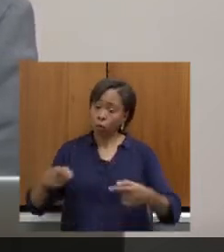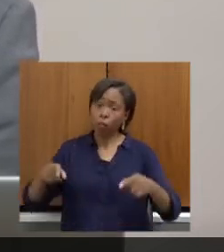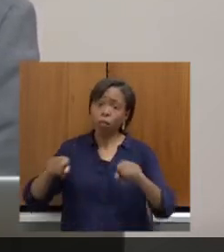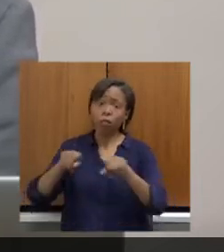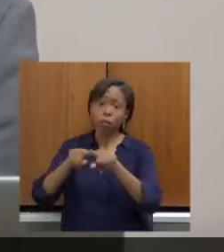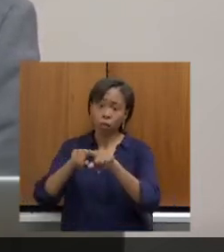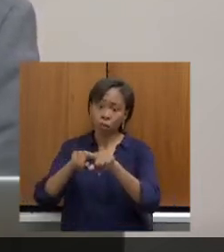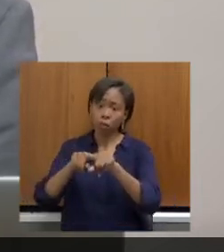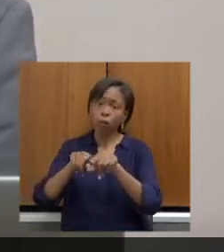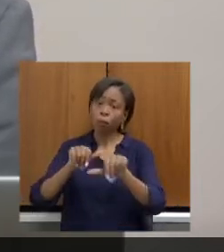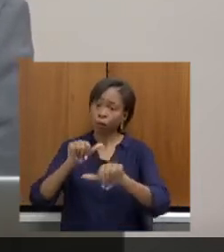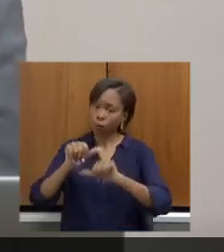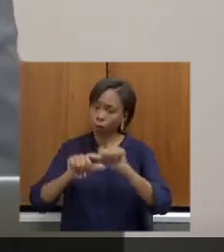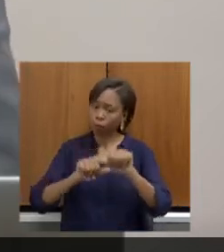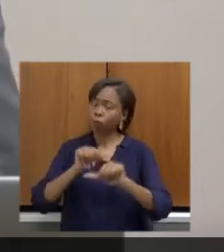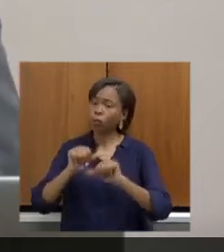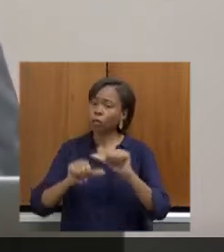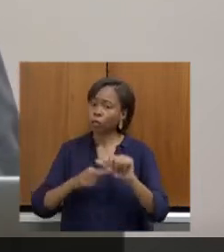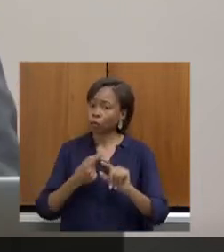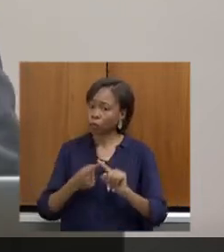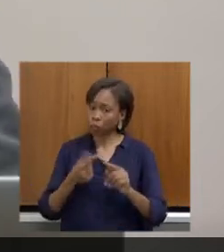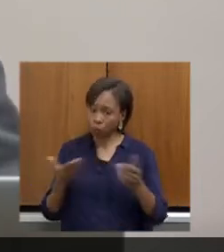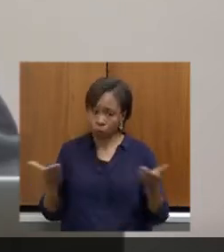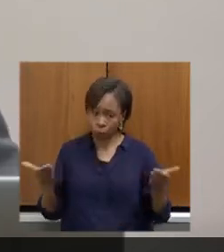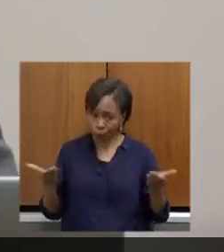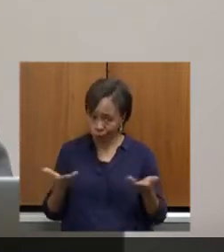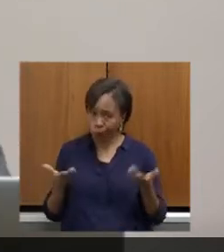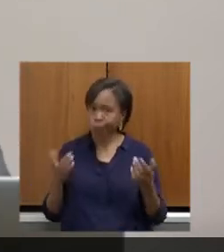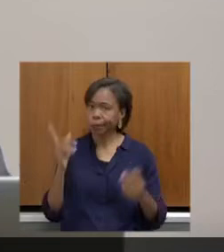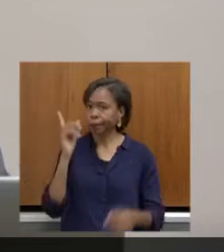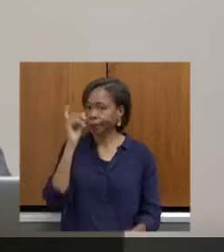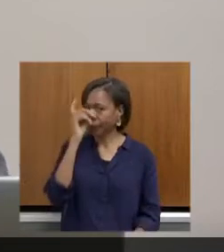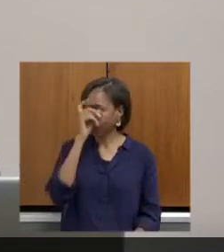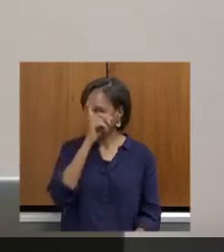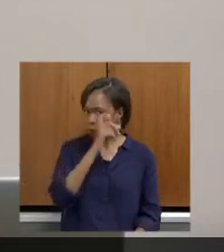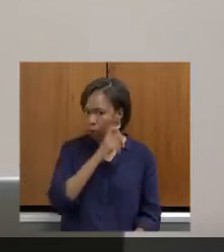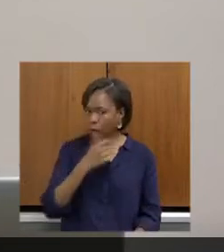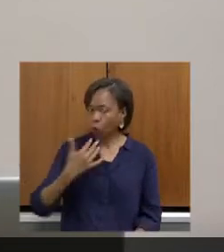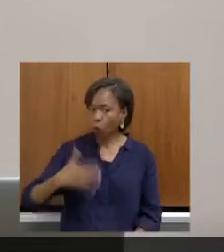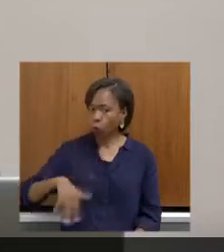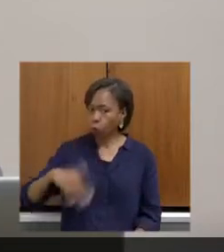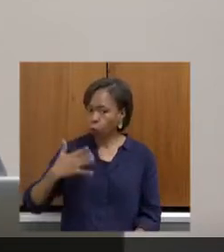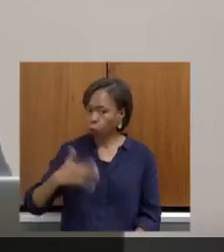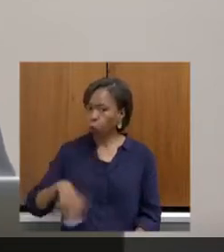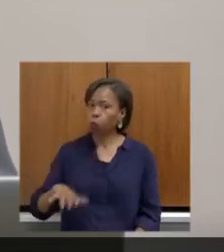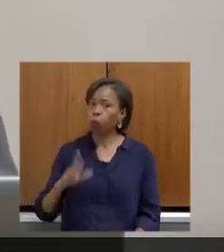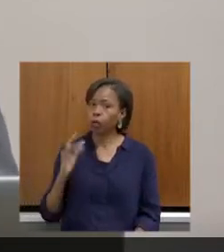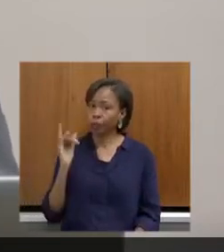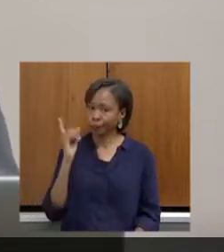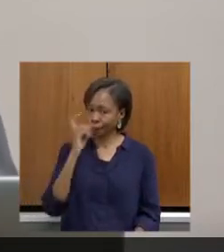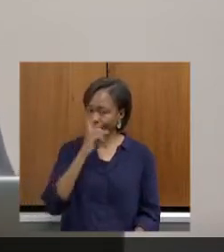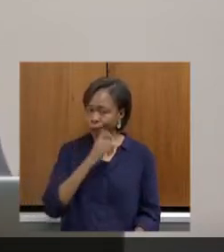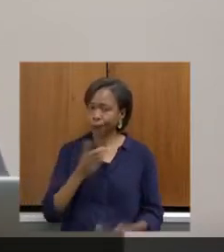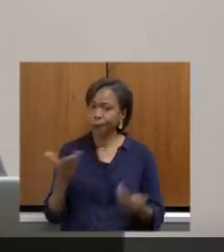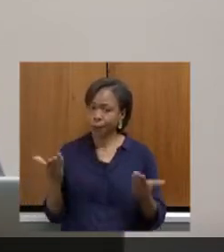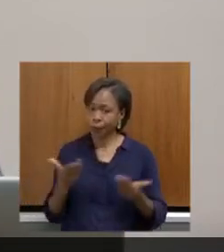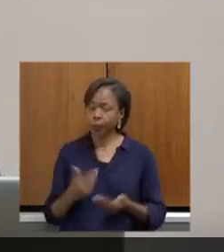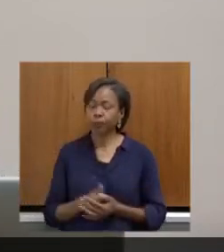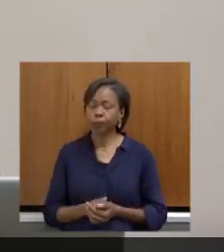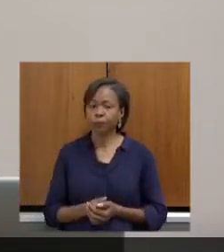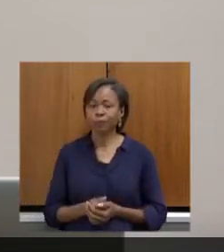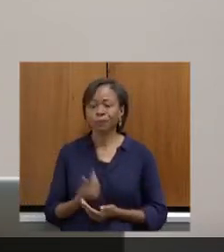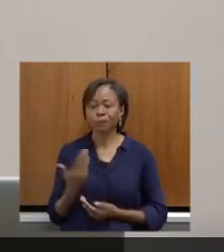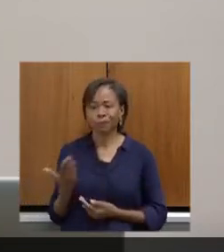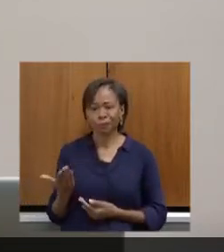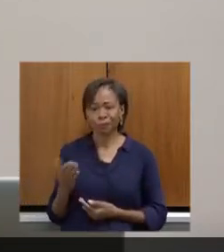possa mudar essa realidade, porque a realidade hoje está sendo cruel, a realidade hoje está sendo muito dura. Então, Sebastião,